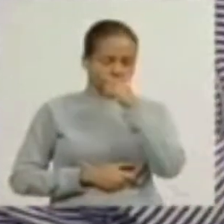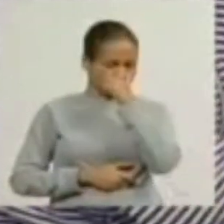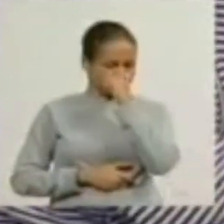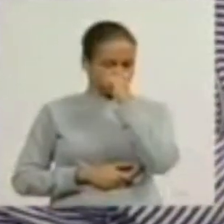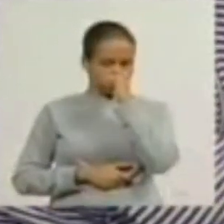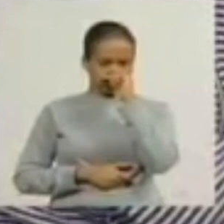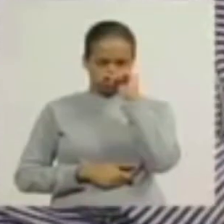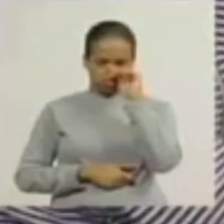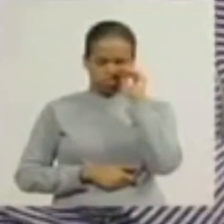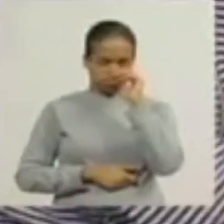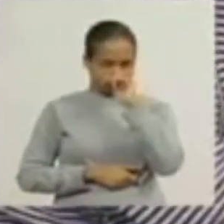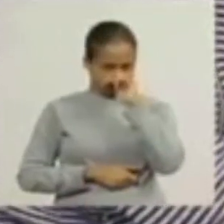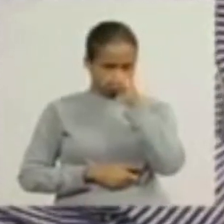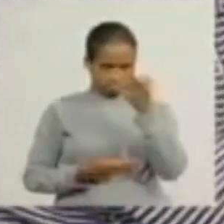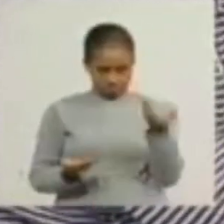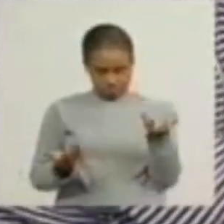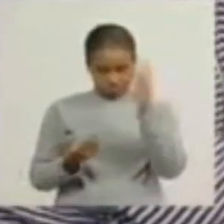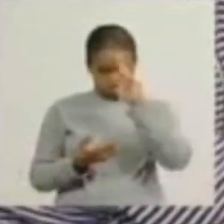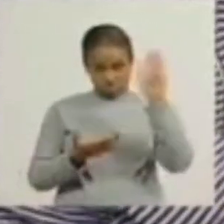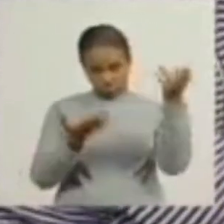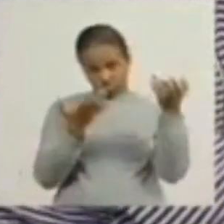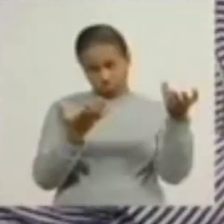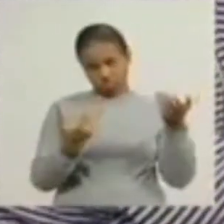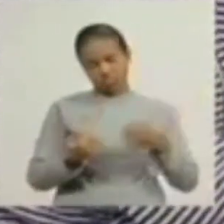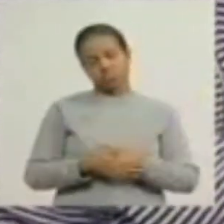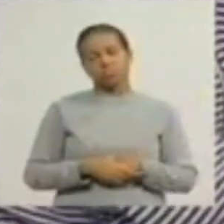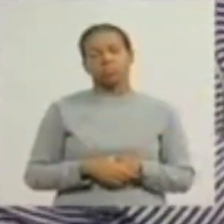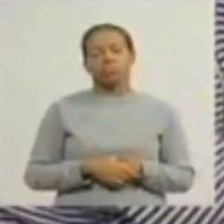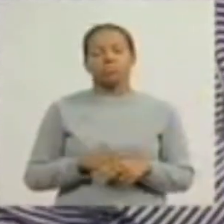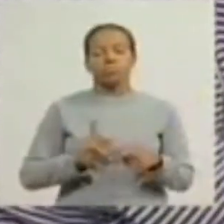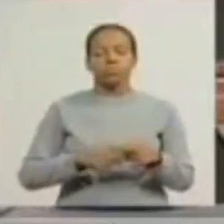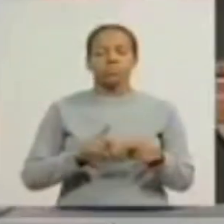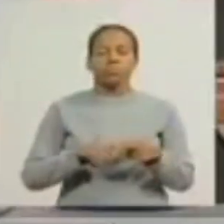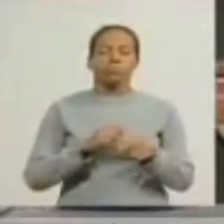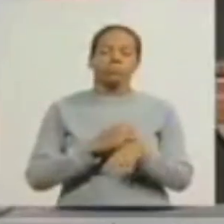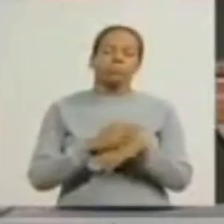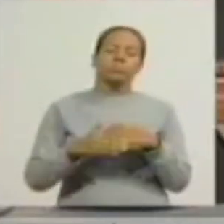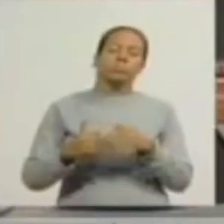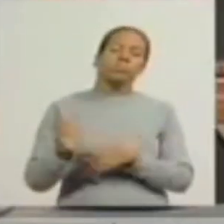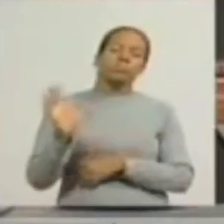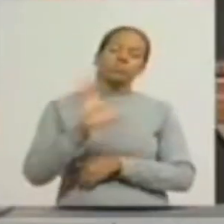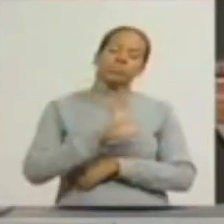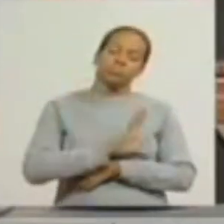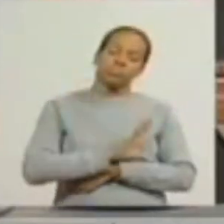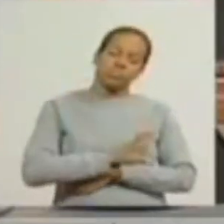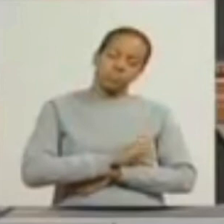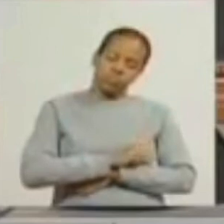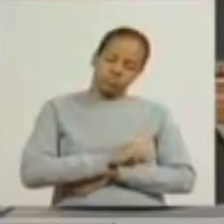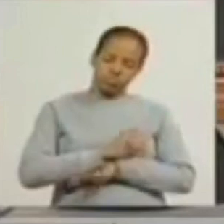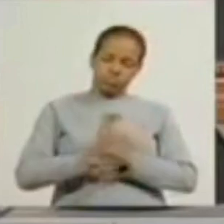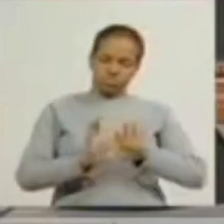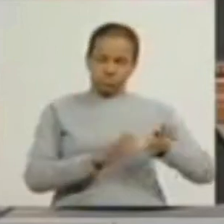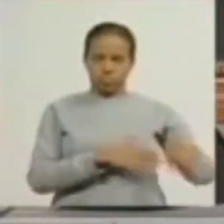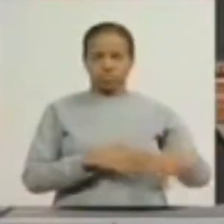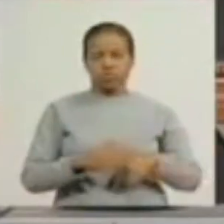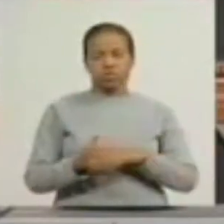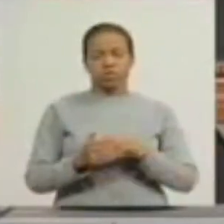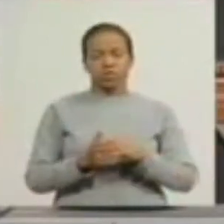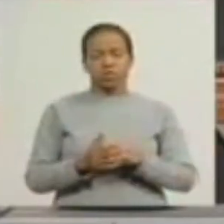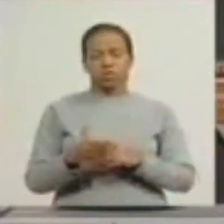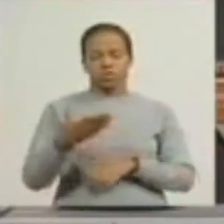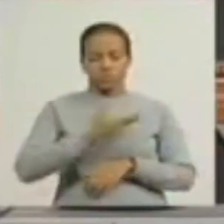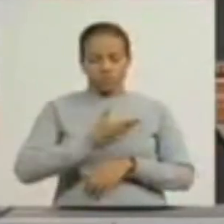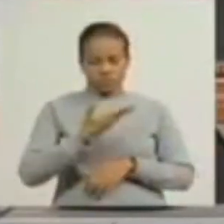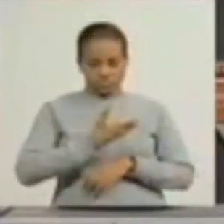de forma prática é isso que o Senhor quer porque todo amor os amigos de Jesus devem viver de